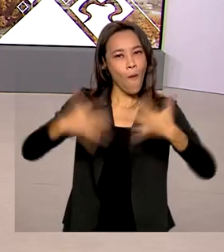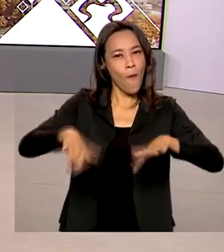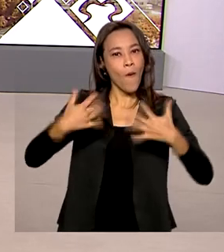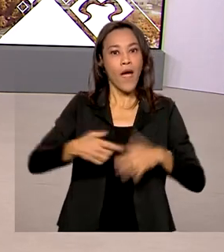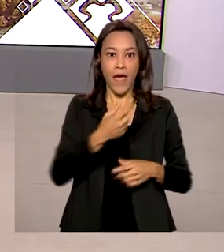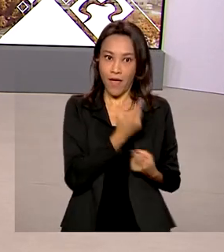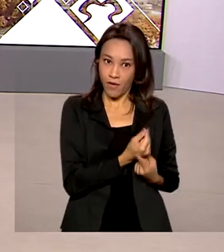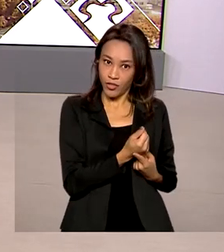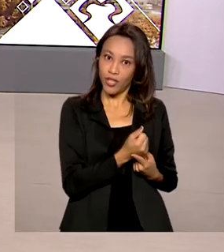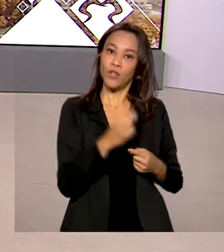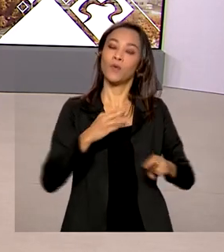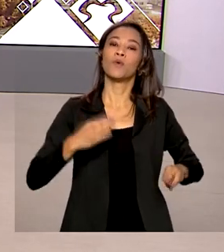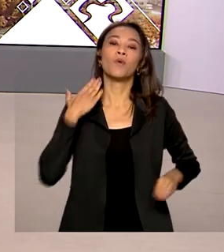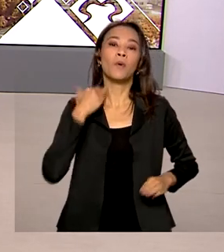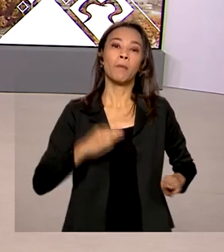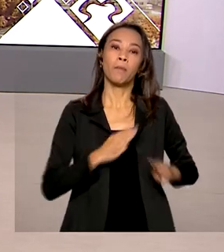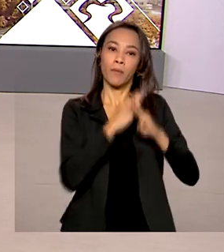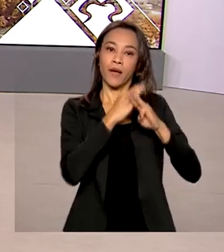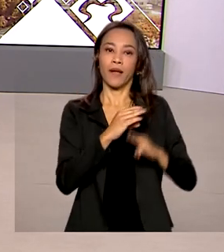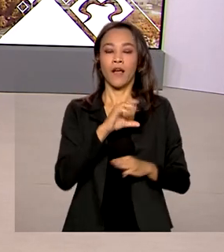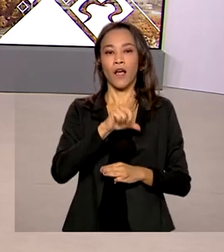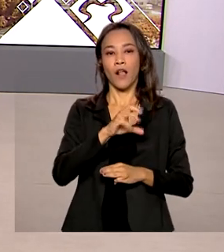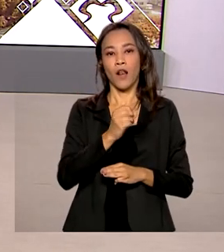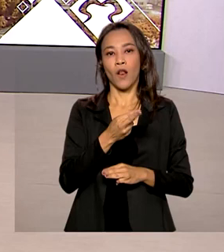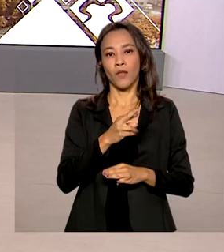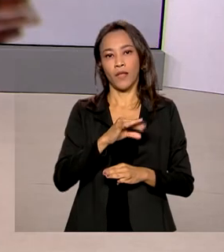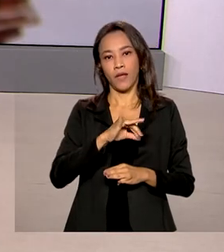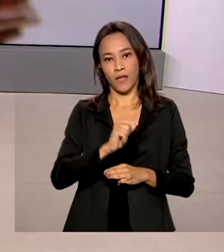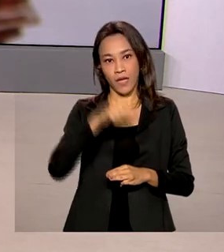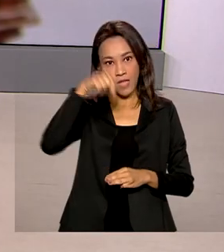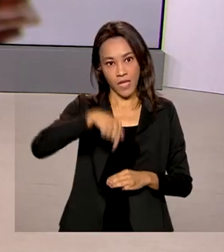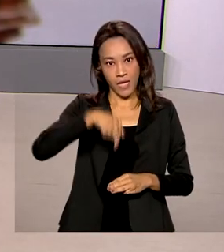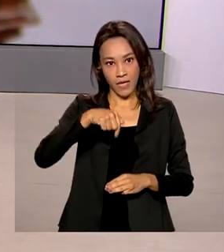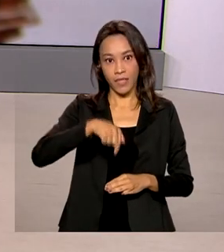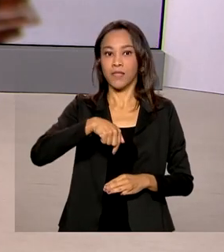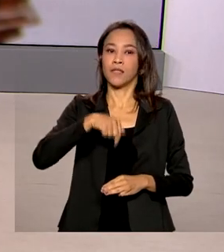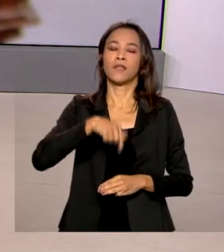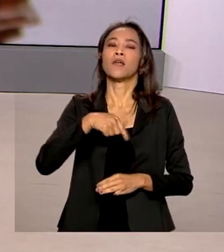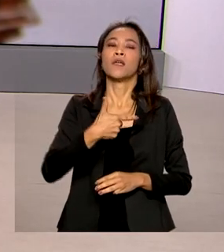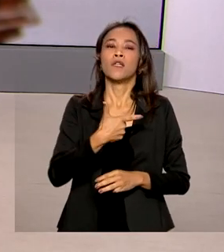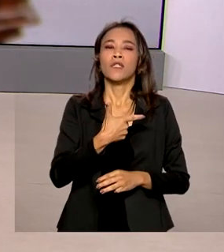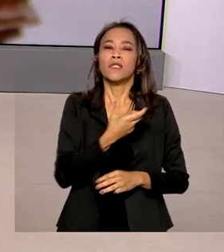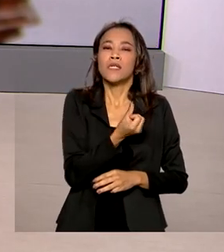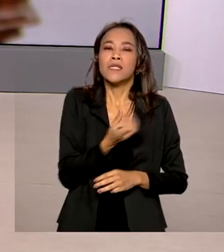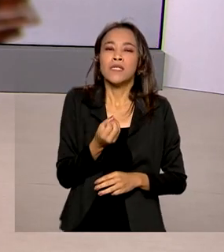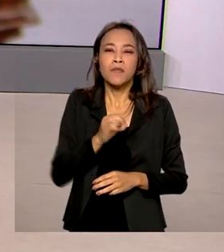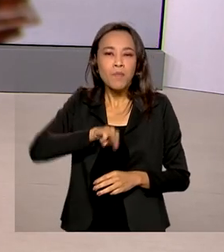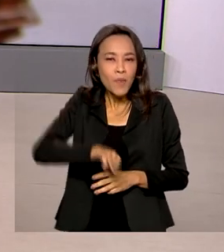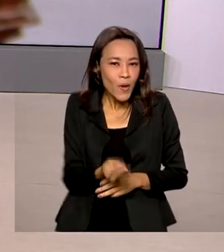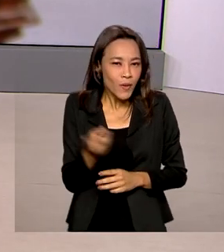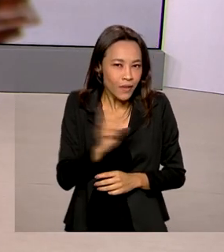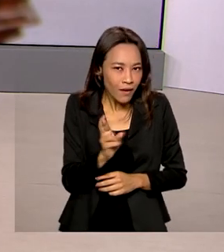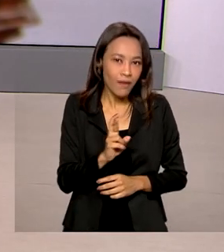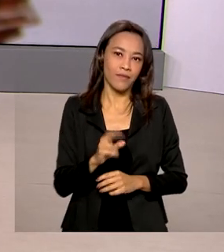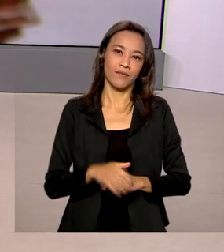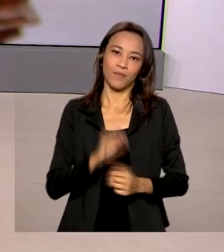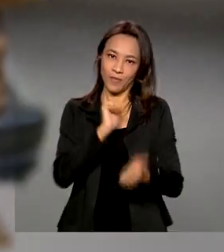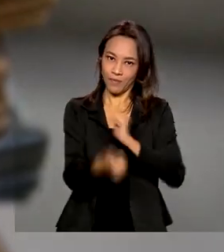loterias Caixa, que só nesse primeiro semestre chegou a quase 600 milhões de reais ao esporte brasileiro.